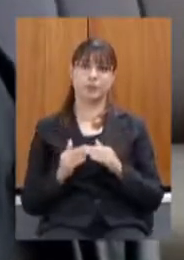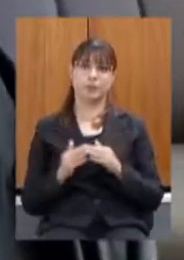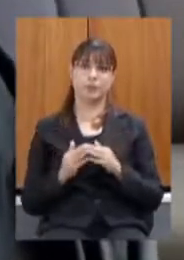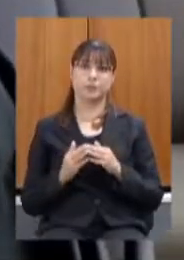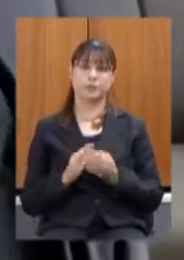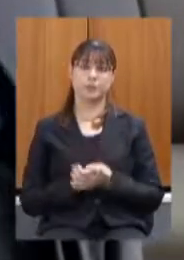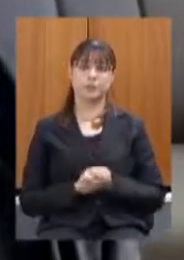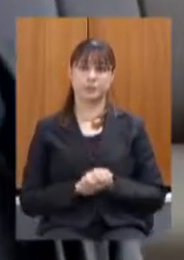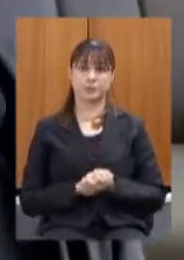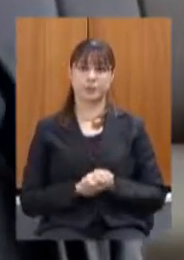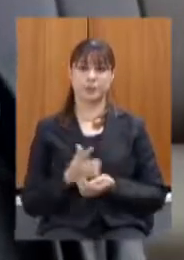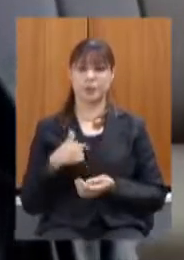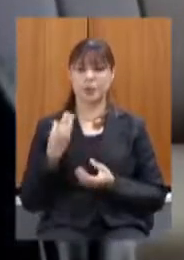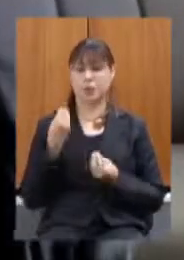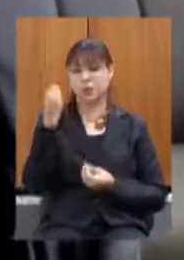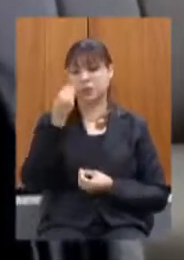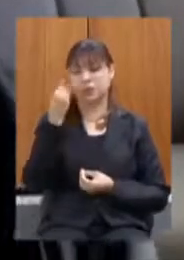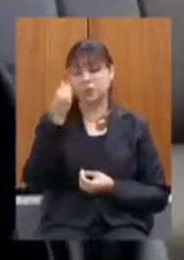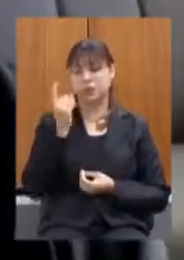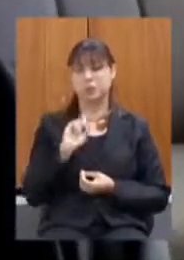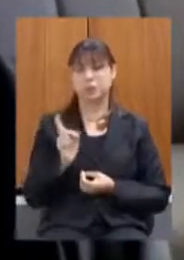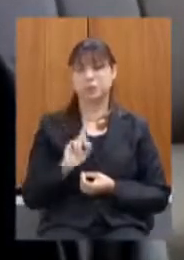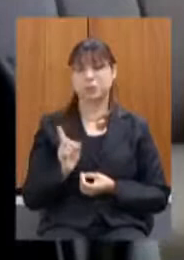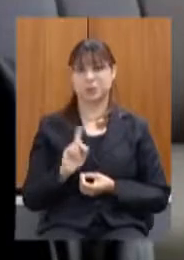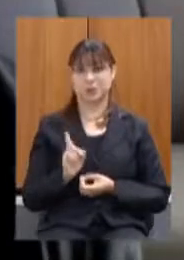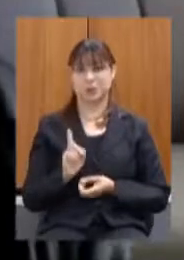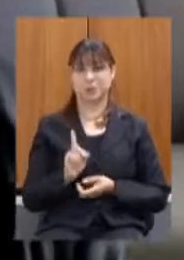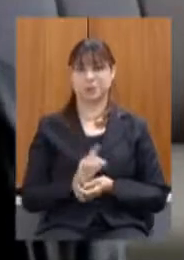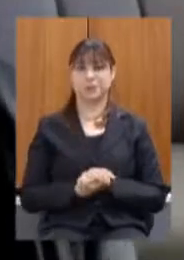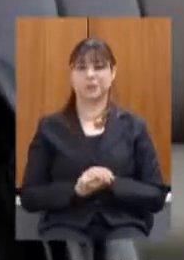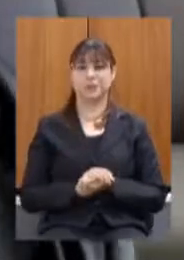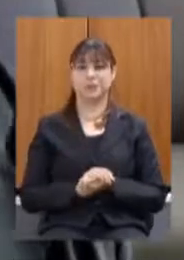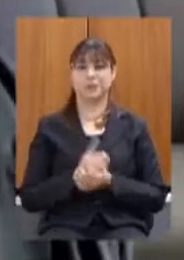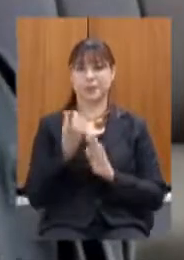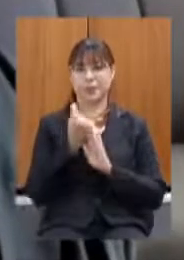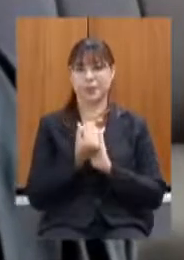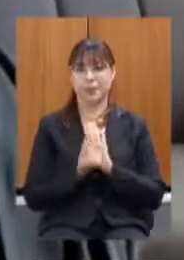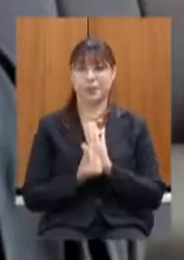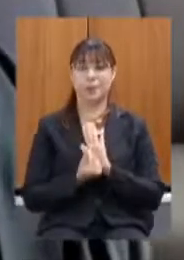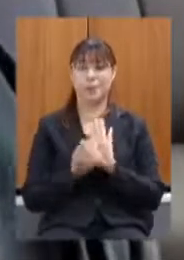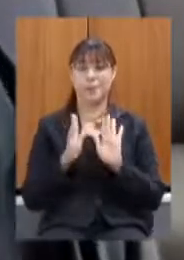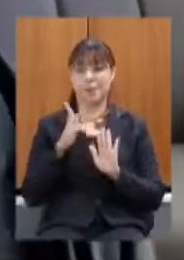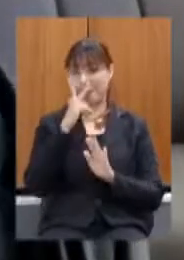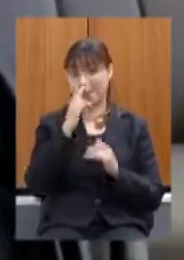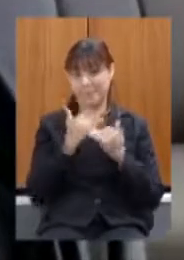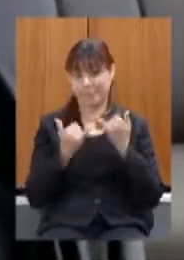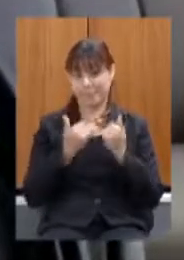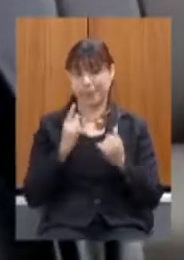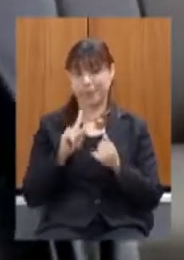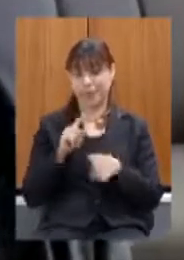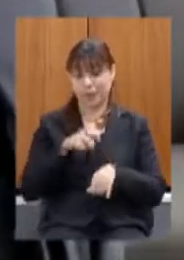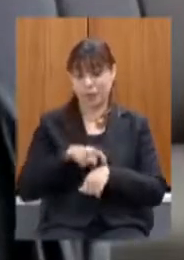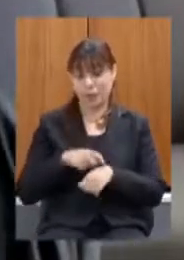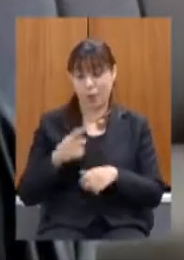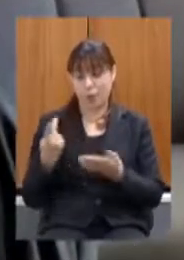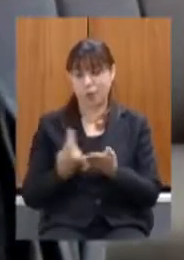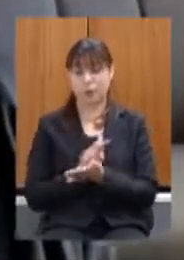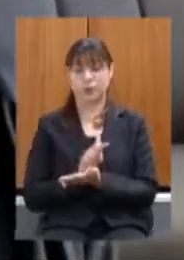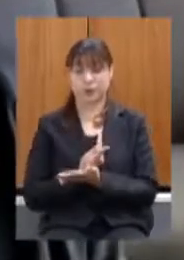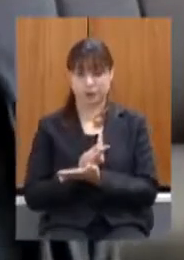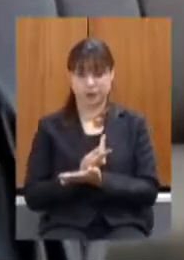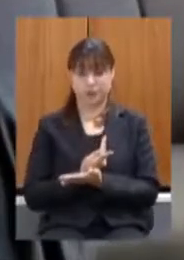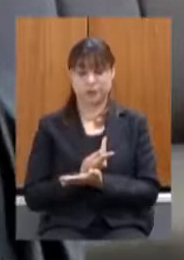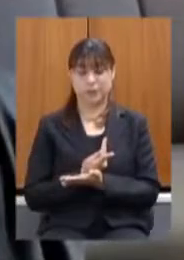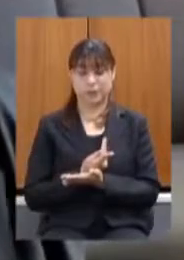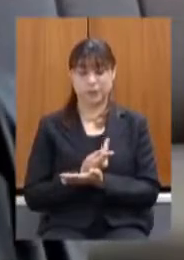disse eu não tenho muita experiência do base zero do orçamento mas me parece que tem muito a ver com a execução não é só com o